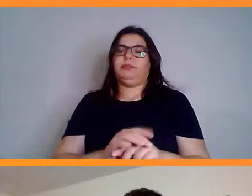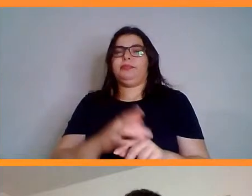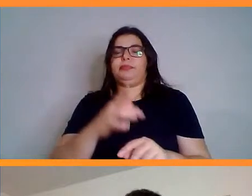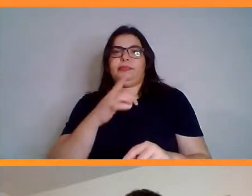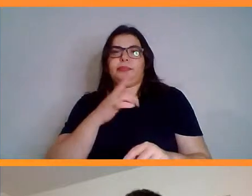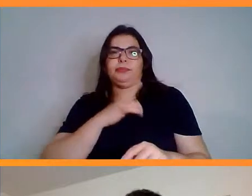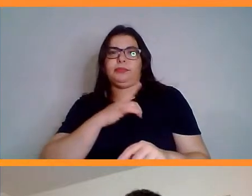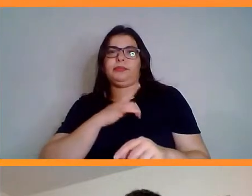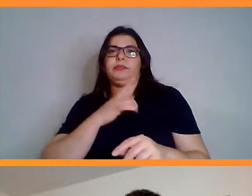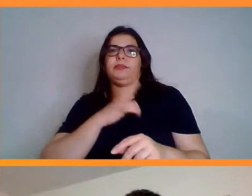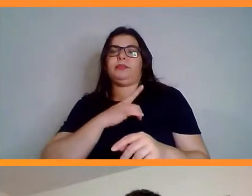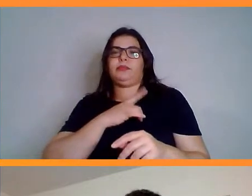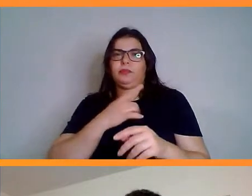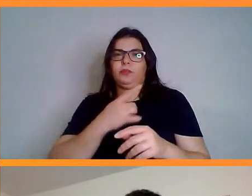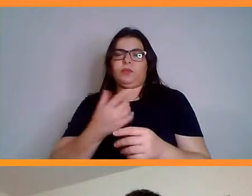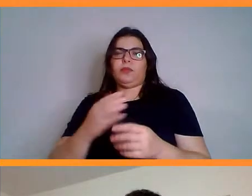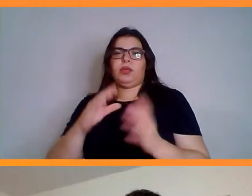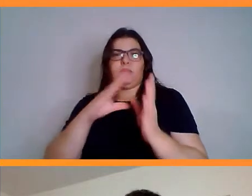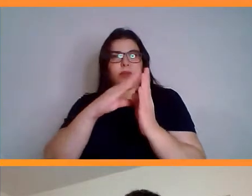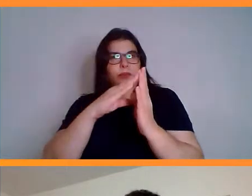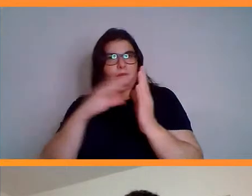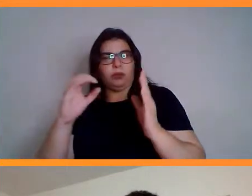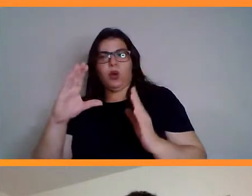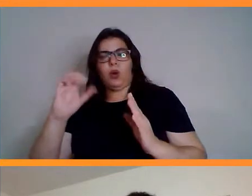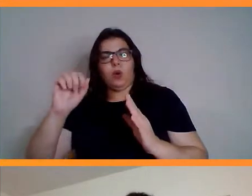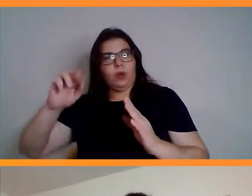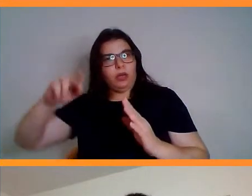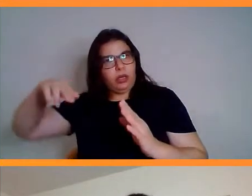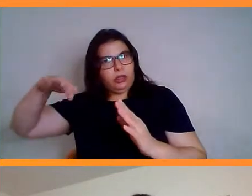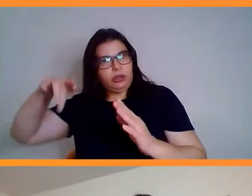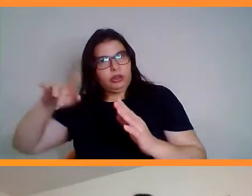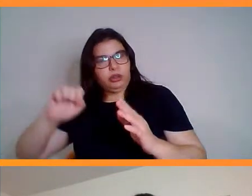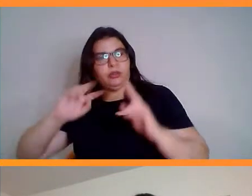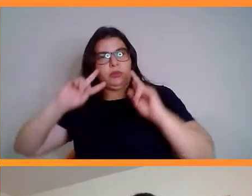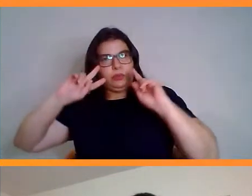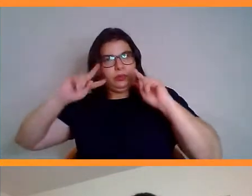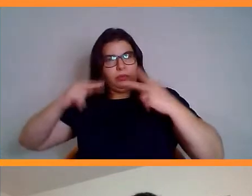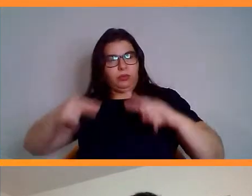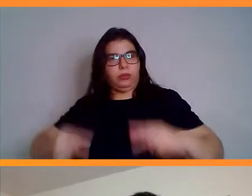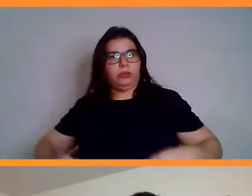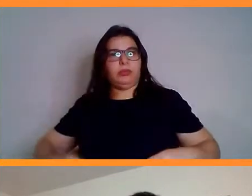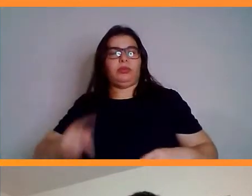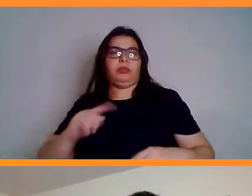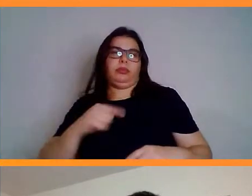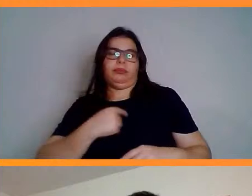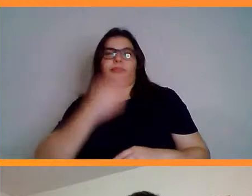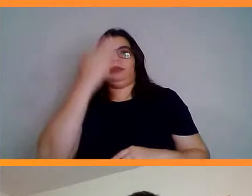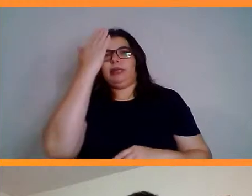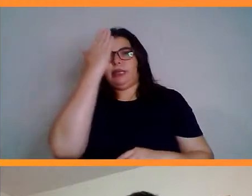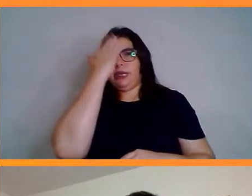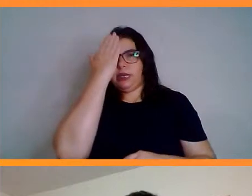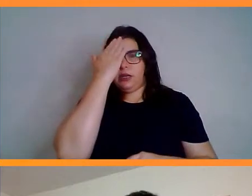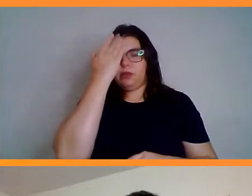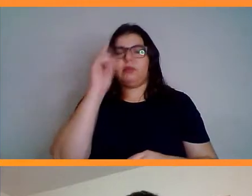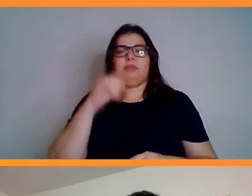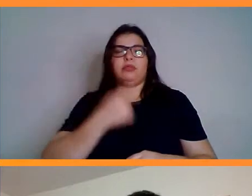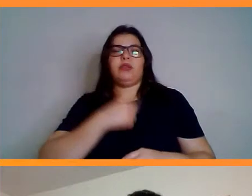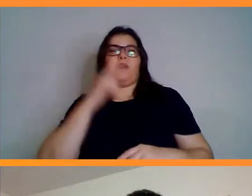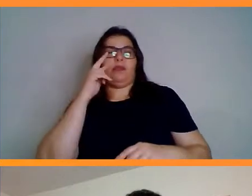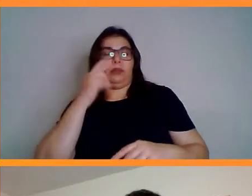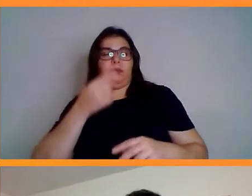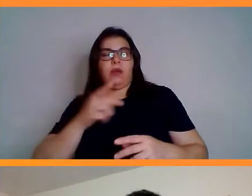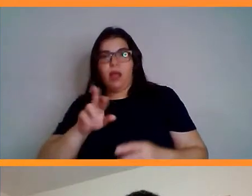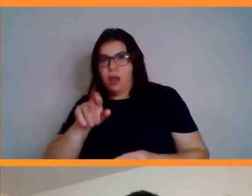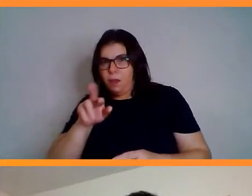né. Justamente porque são dois indivíduos, e a gente sabe isso na prática, muitos de nós já vimos irmãos gêmeos,